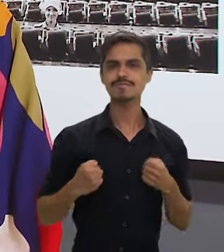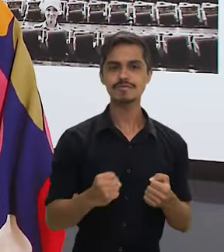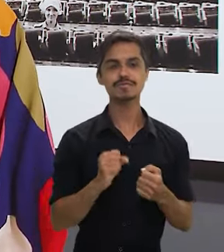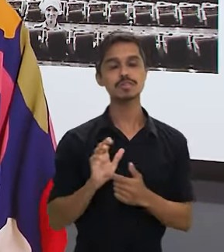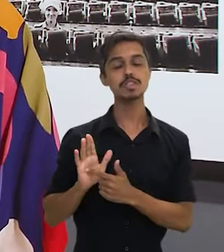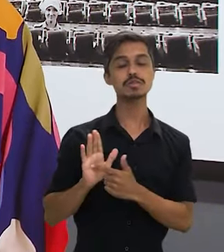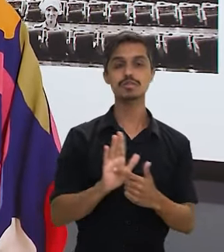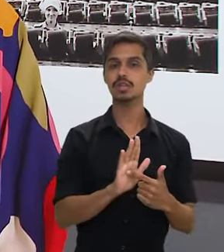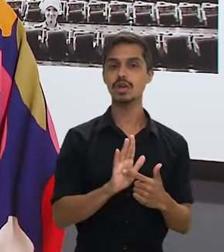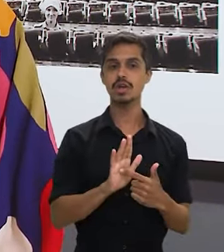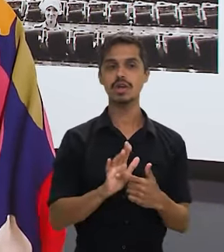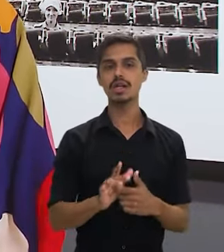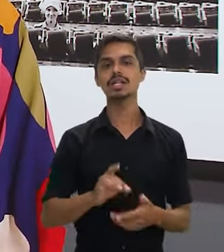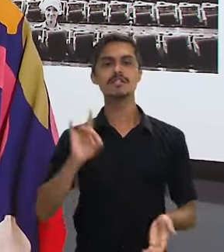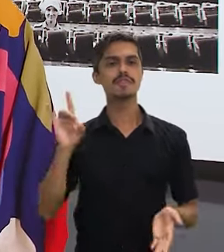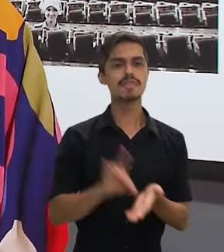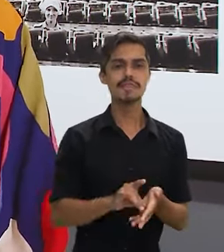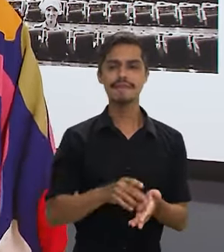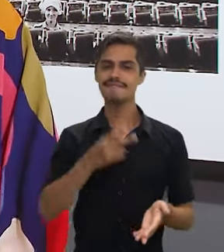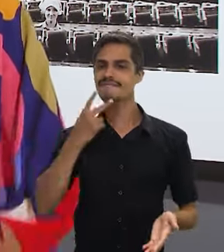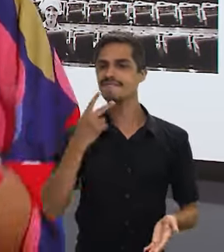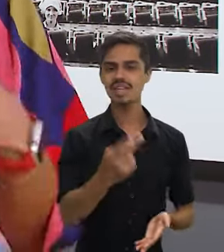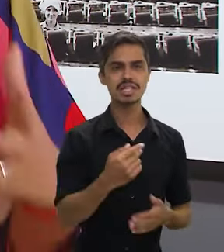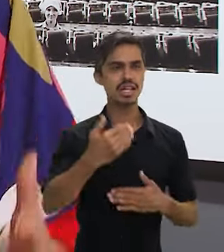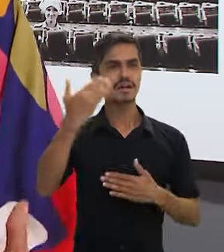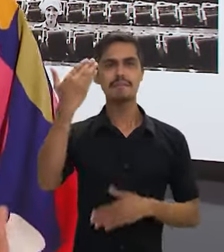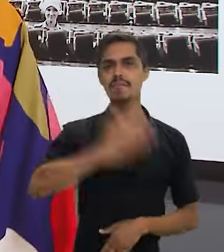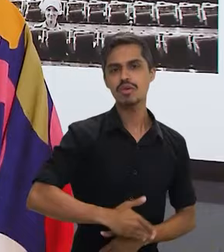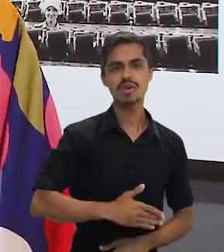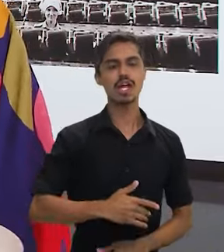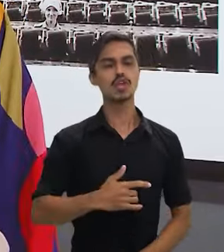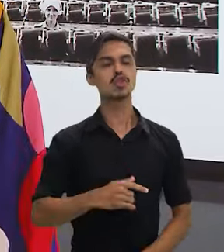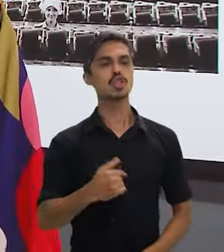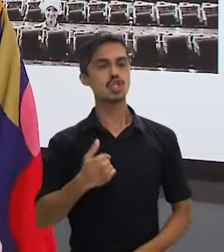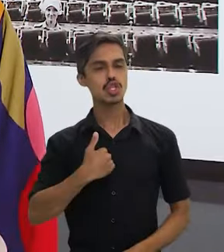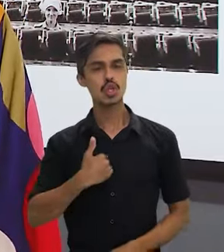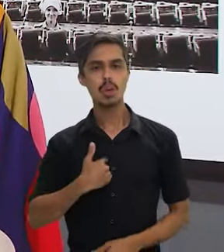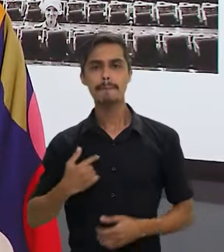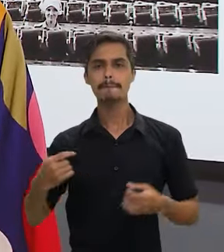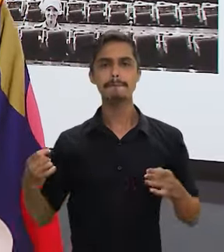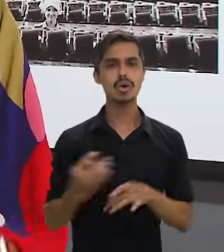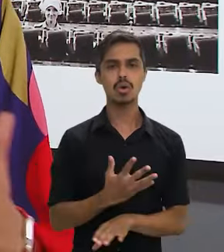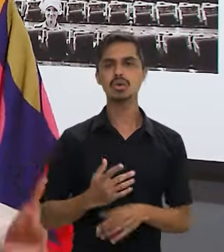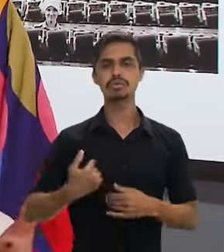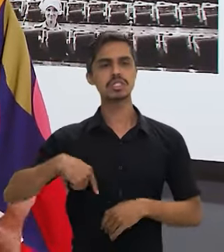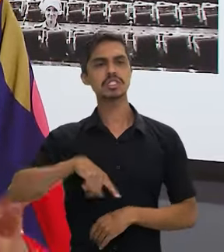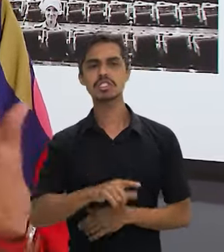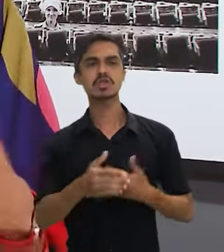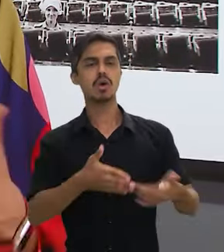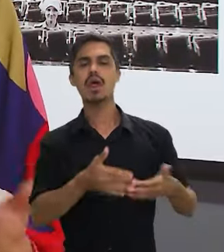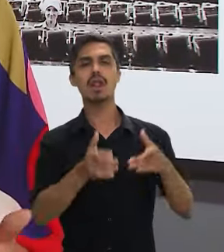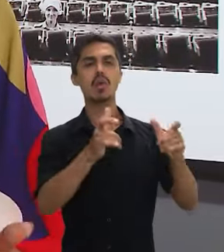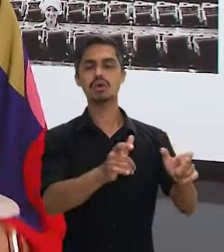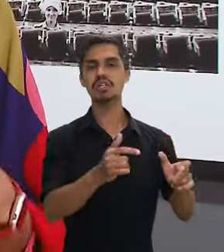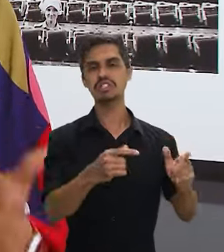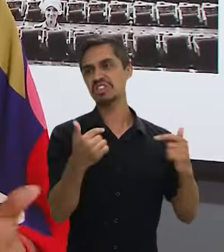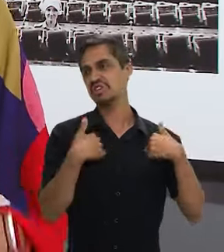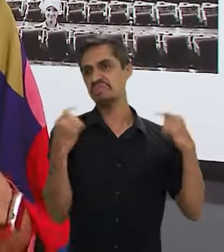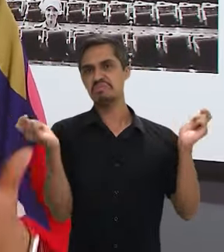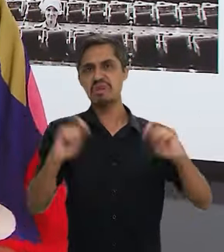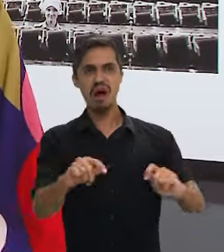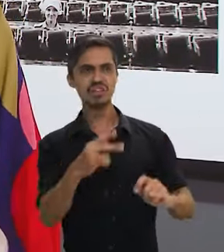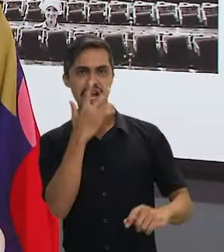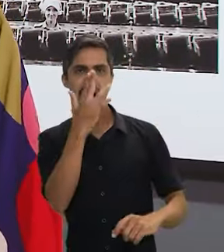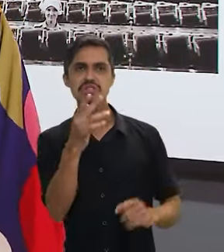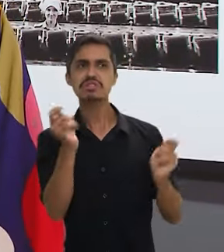demonstrar, confirmar, afirmar e provar que você está preparada para estar em qualquer lugar que você ache que